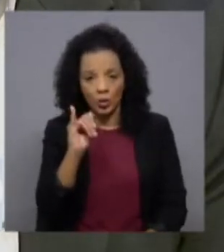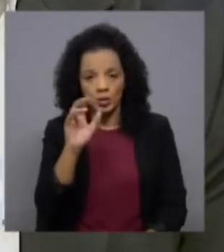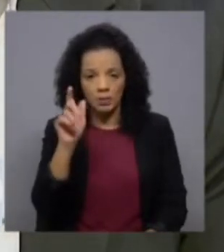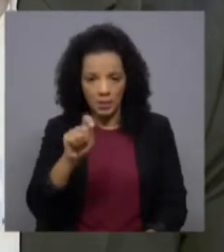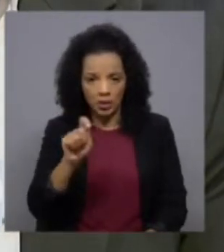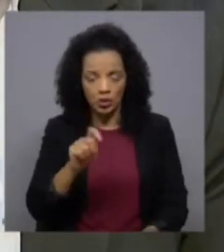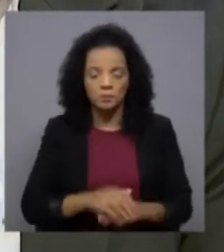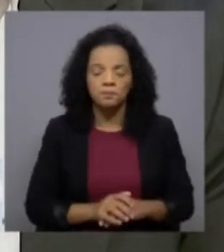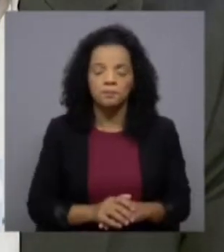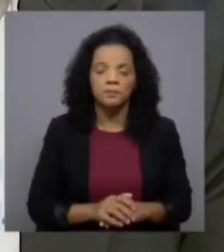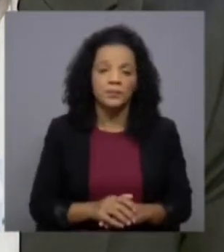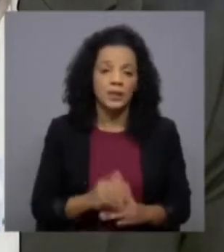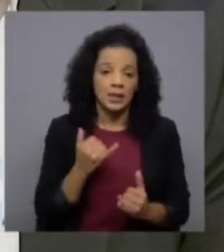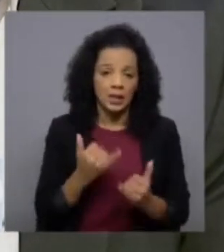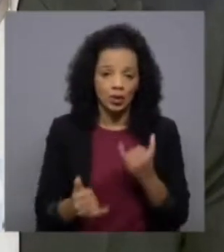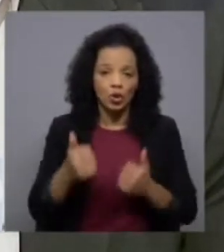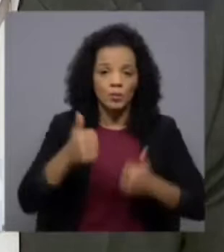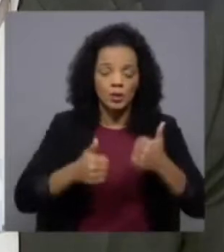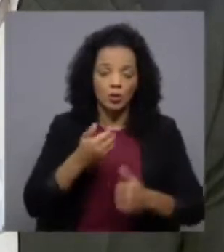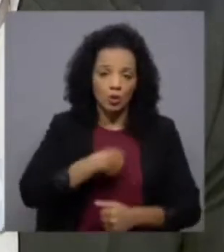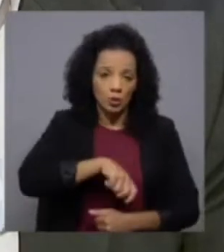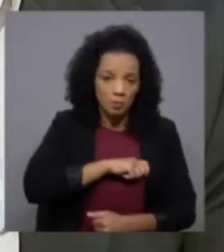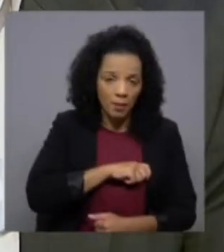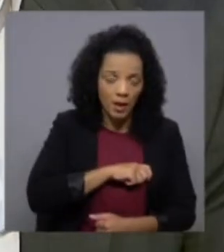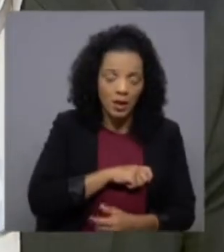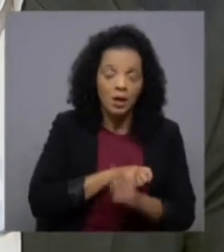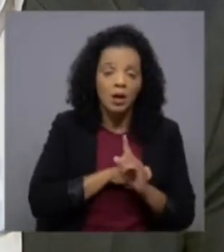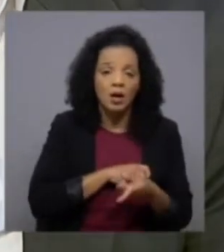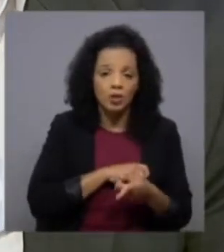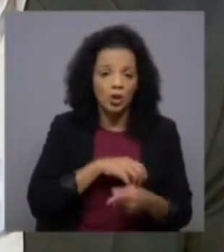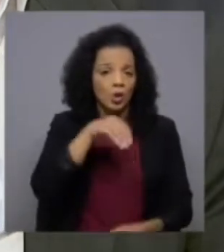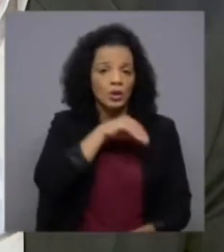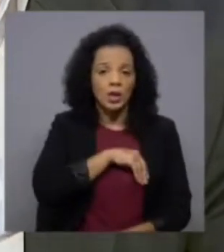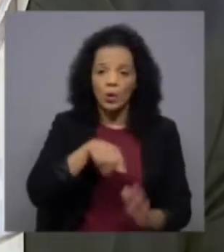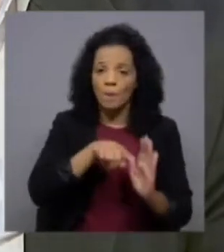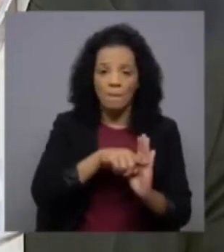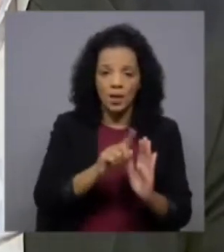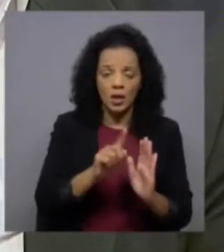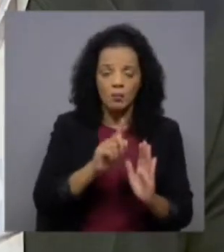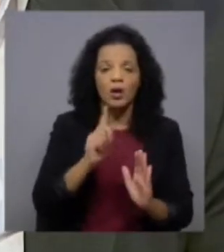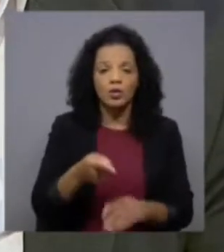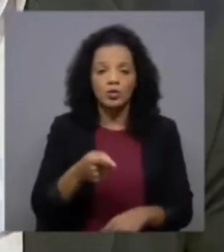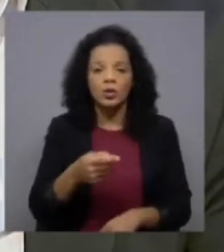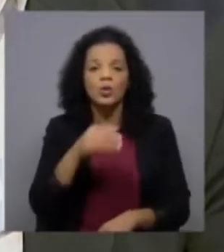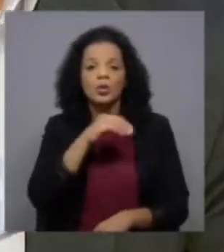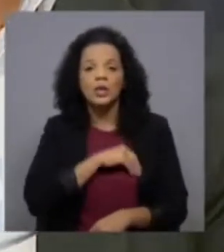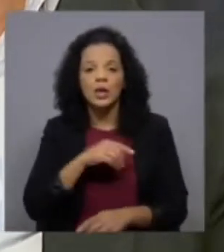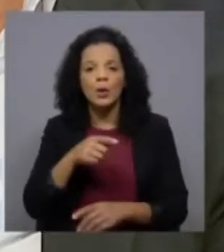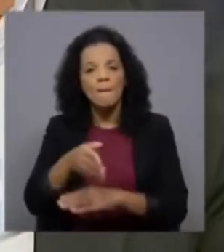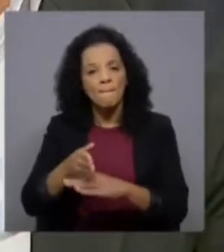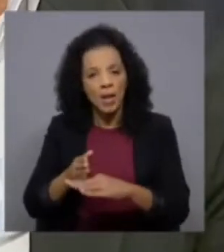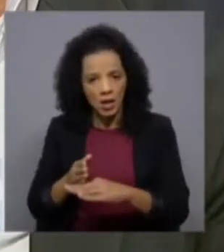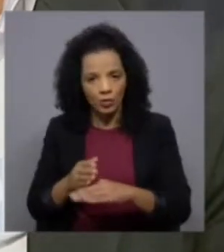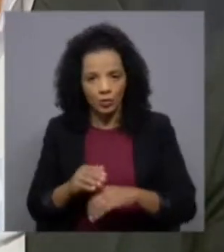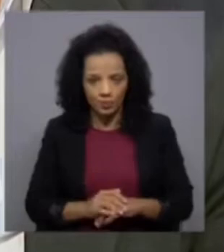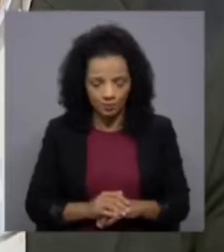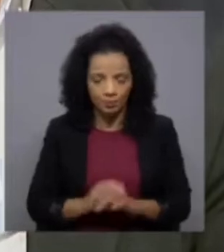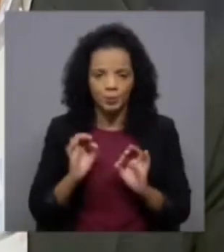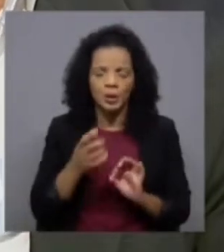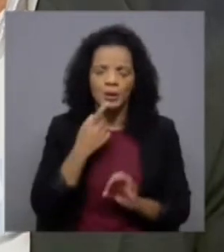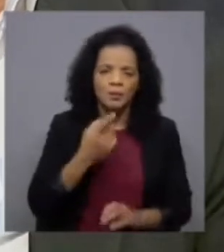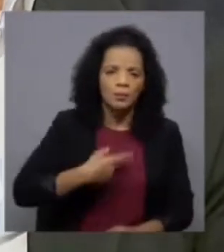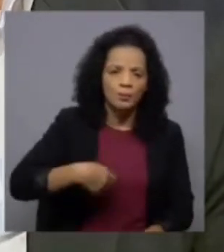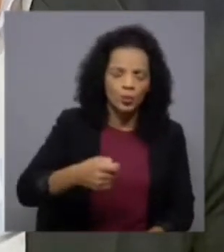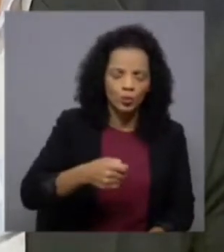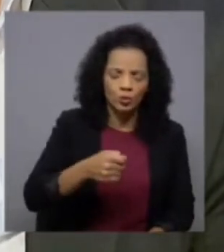o risco da competição com a Espanha ou da concorrência com a Espanha não é o salário mínimo é obviamente o salário médio pronto agora relativamente à sua pergunta